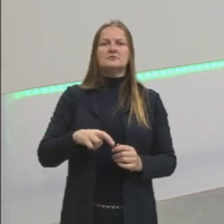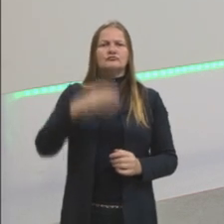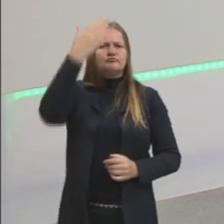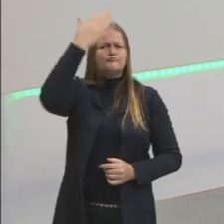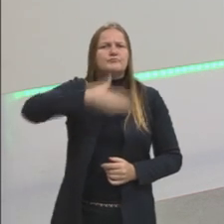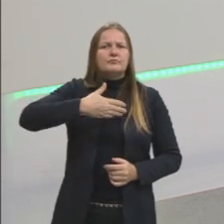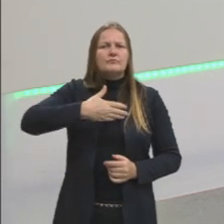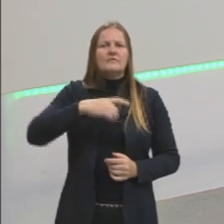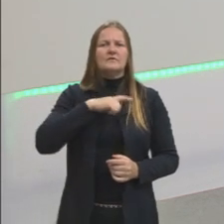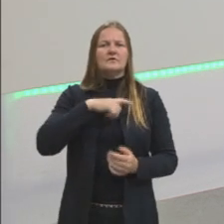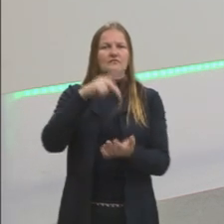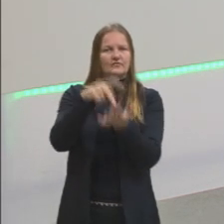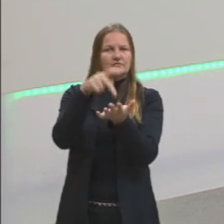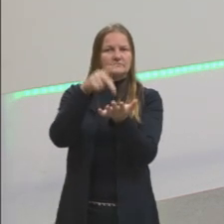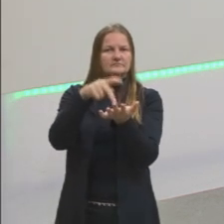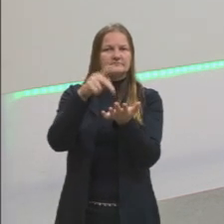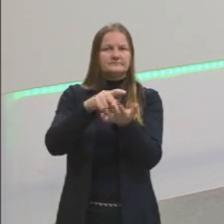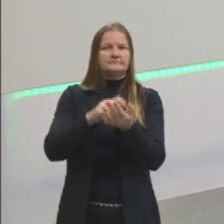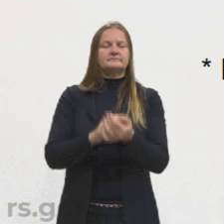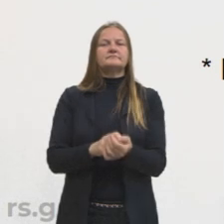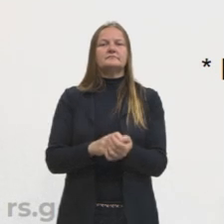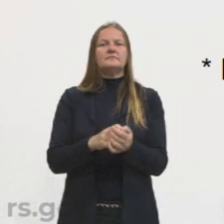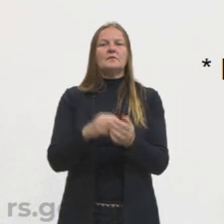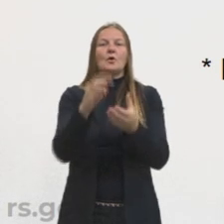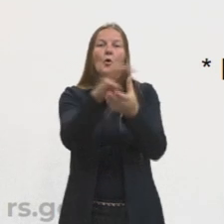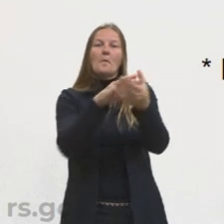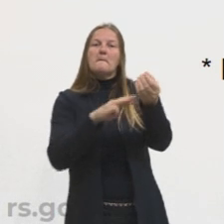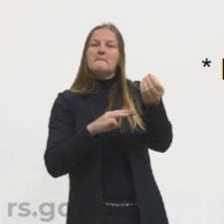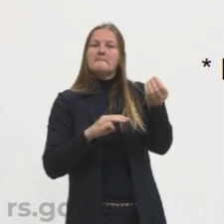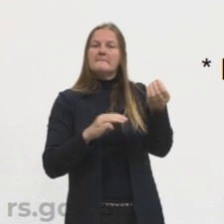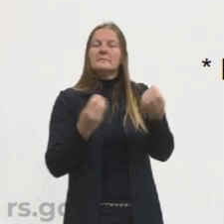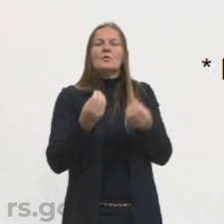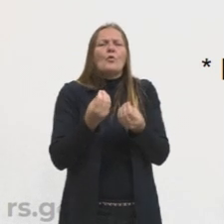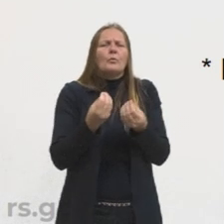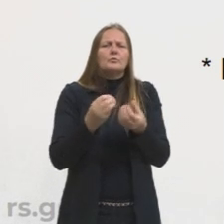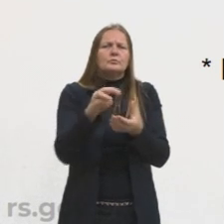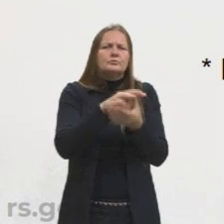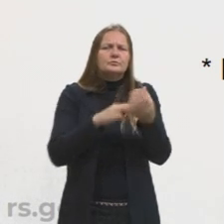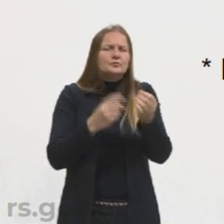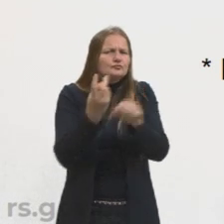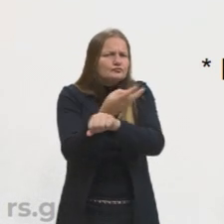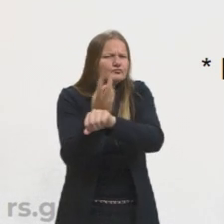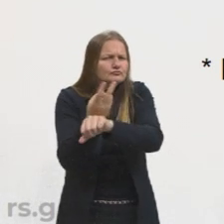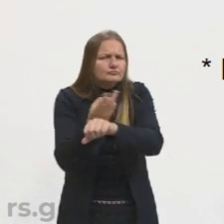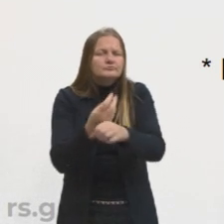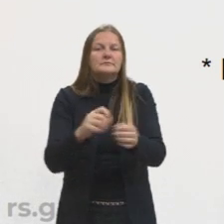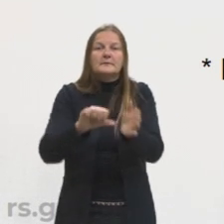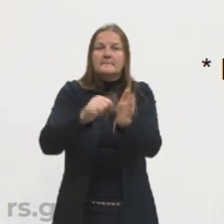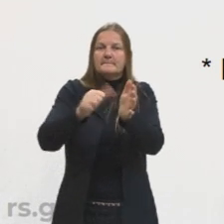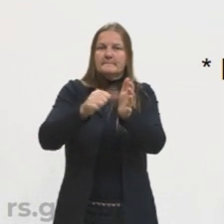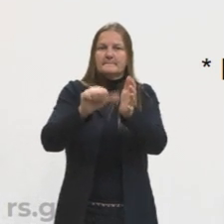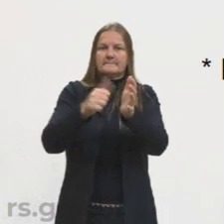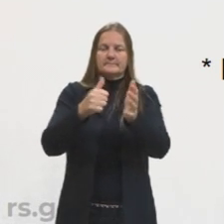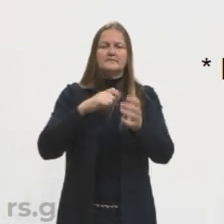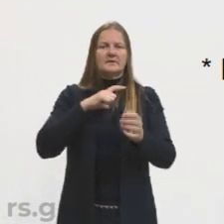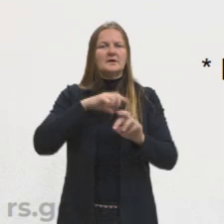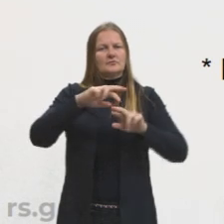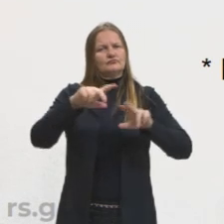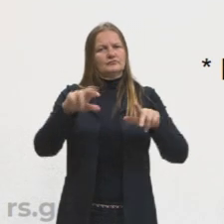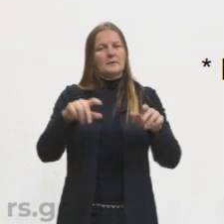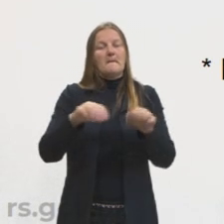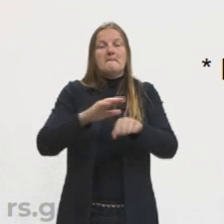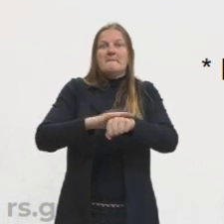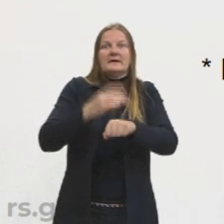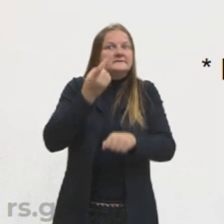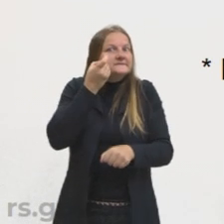coisas sejam verdadeiras. Então, busca-se um método. Precisa-se um método. E um dos primeiros, terão outros, mas o mais